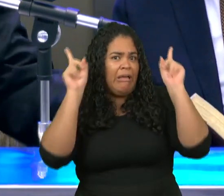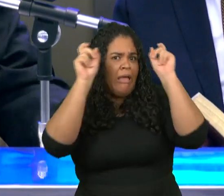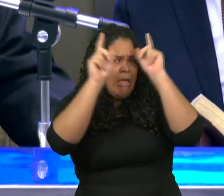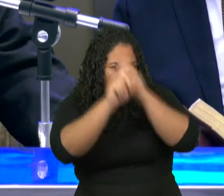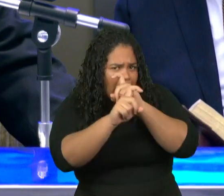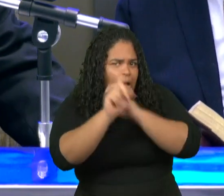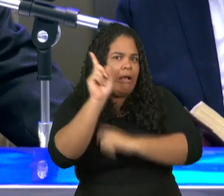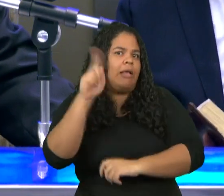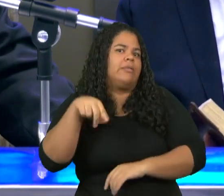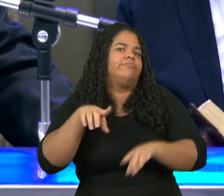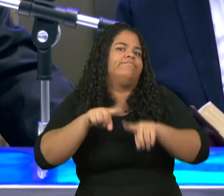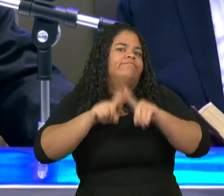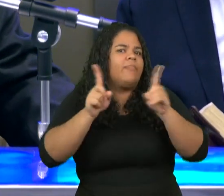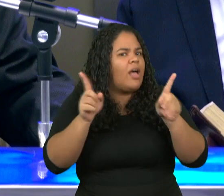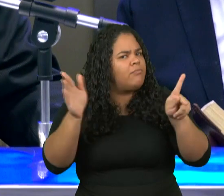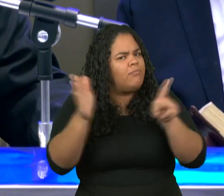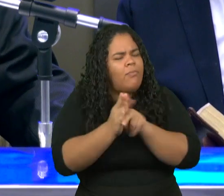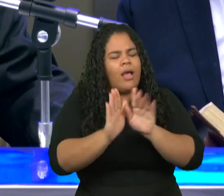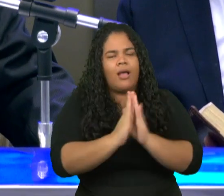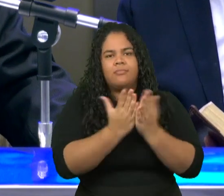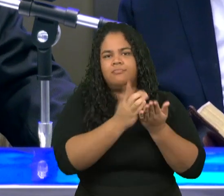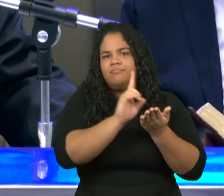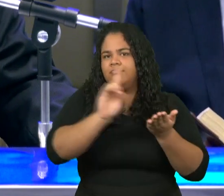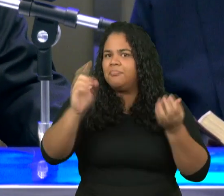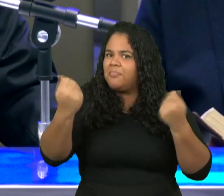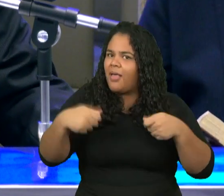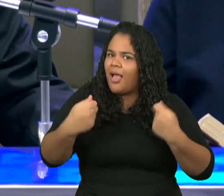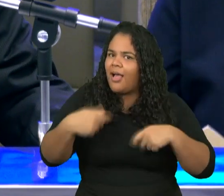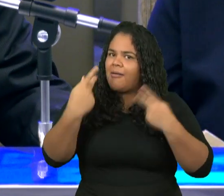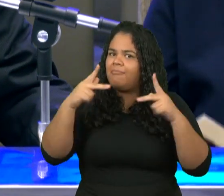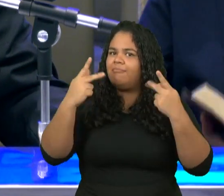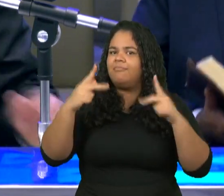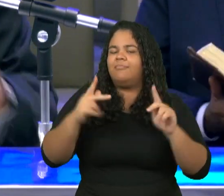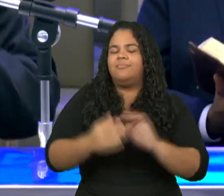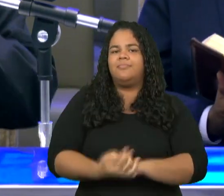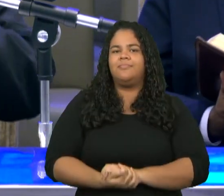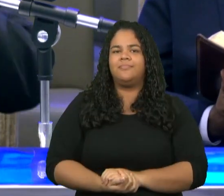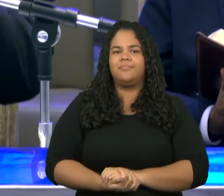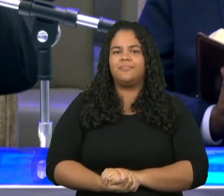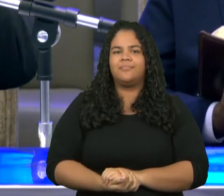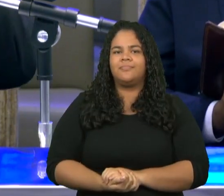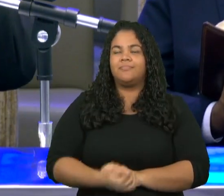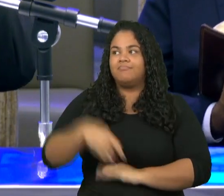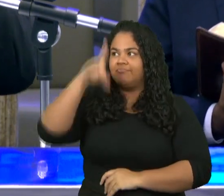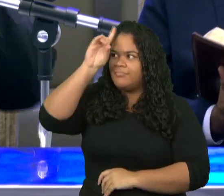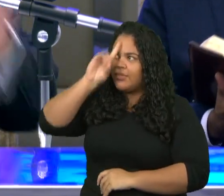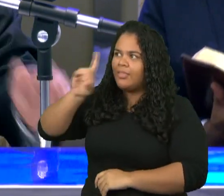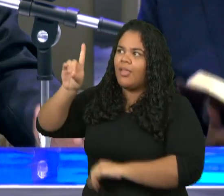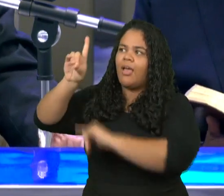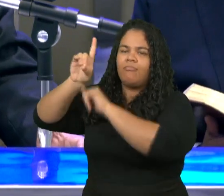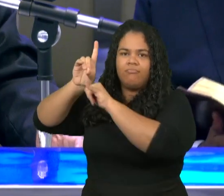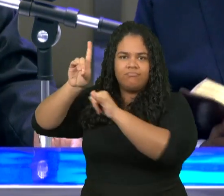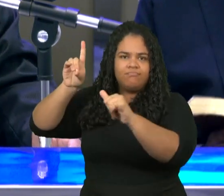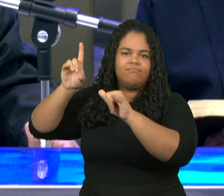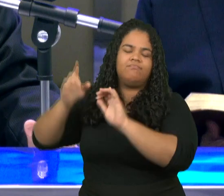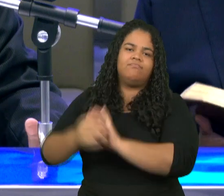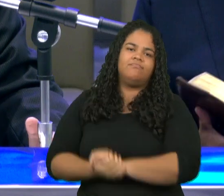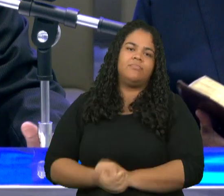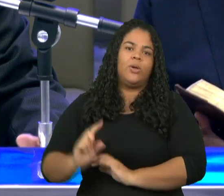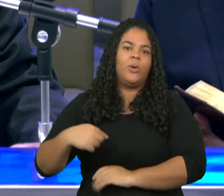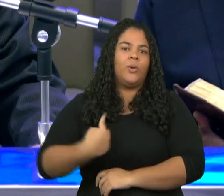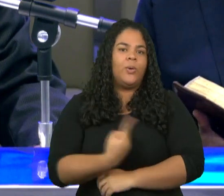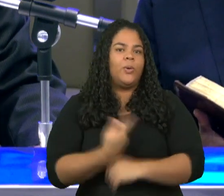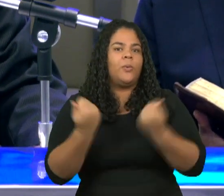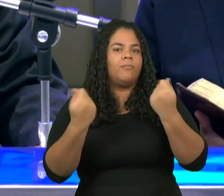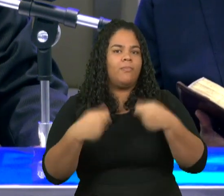é palavra de Deus irmãos é palavra de Deus não é é a palavra de Deus então temos que andar